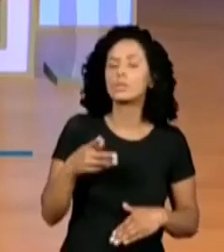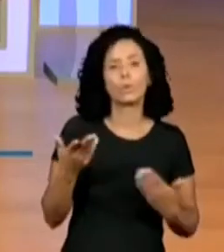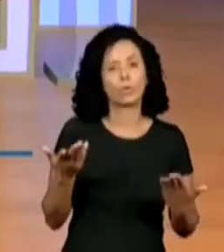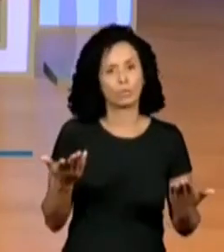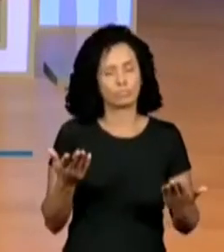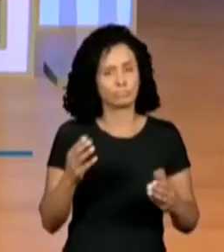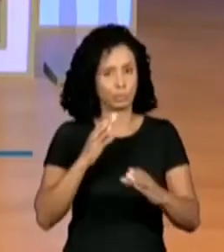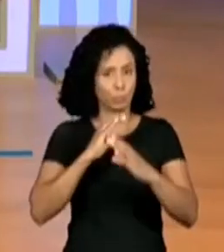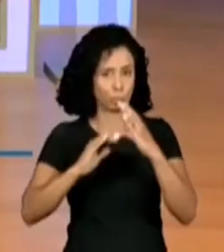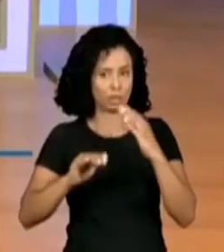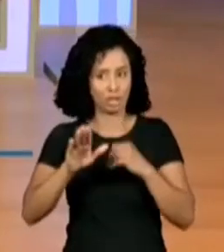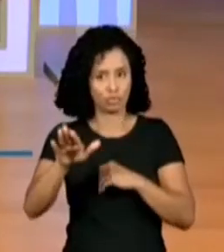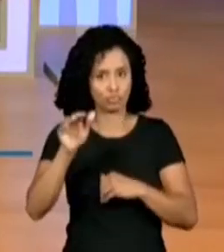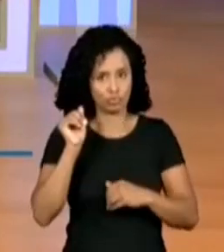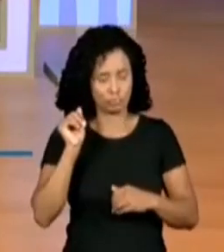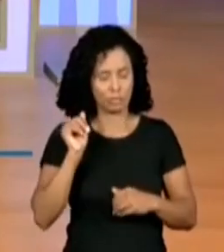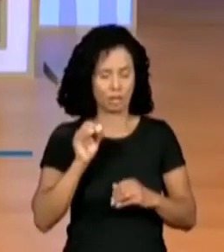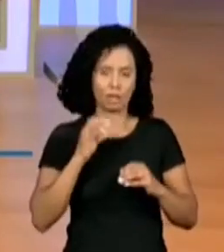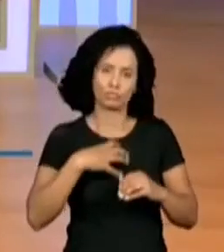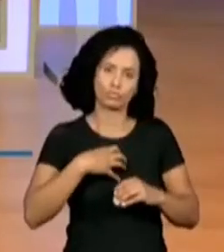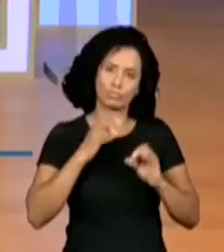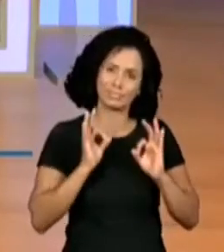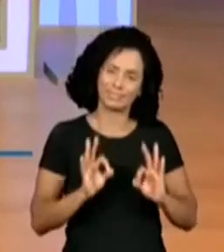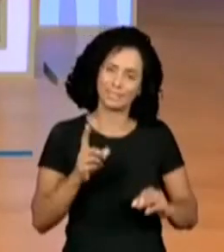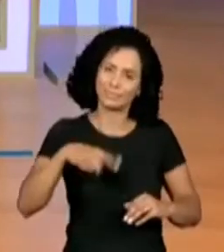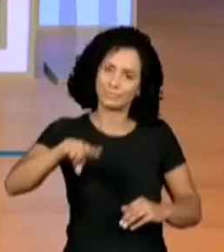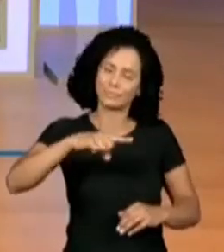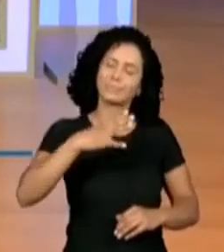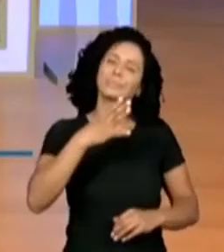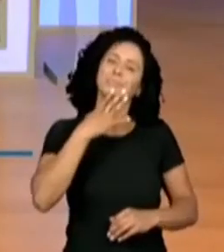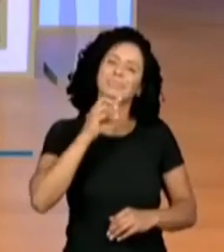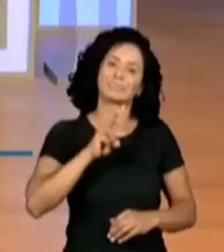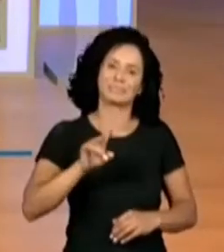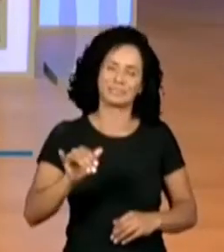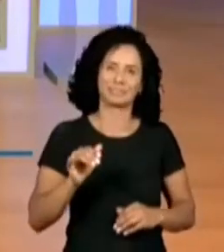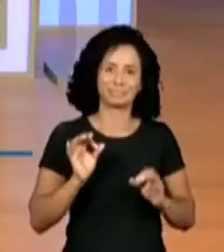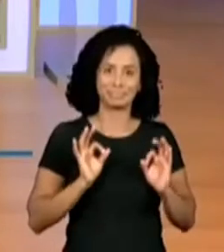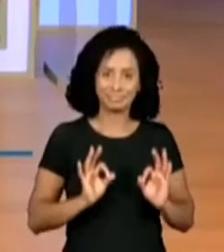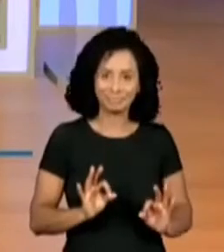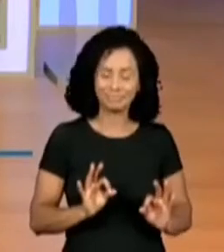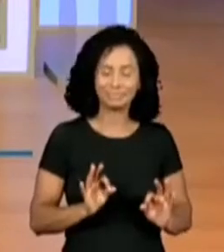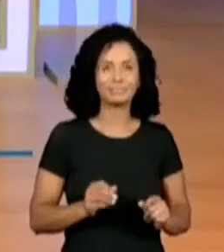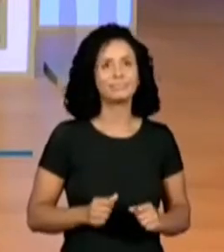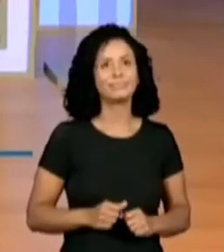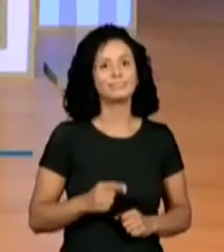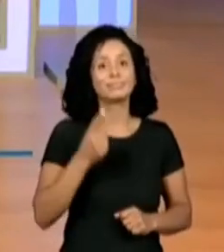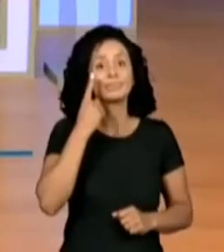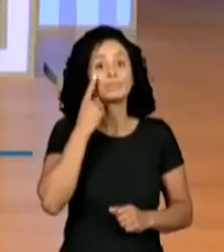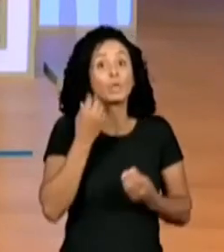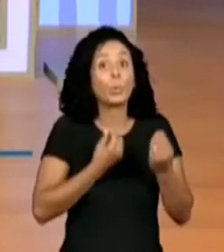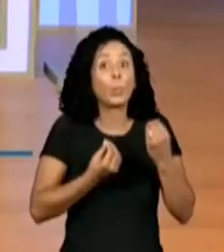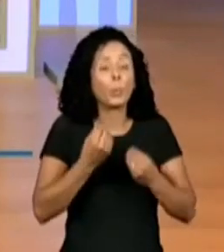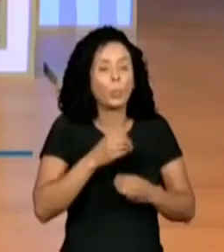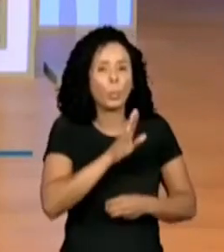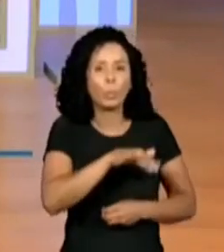professor. Ok? E é isso que a gente vai ver um pouquinho daqui a pouco nessa aula. Vamos ver agora como é que os alunos estão cumprimentando a